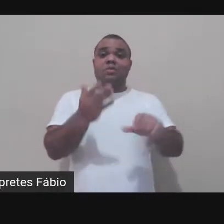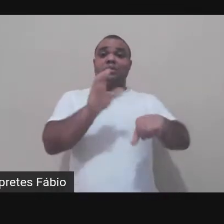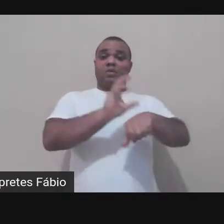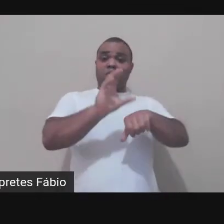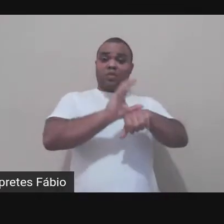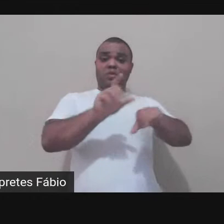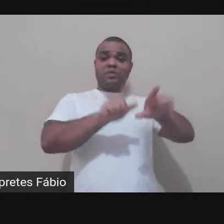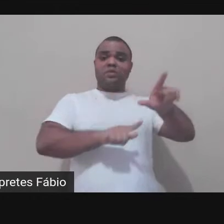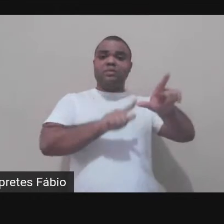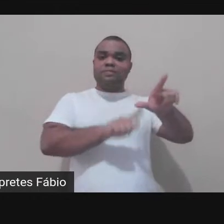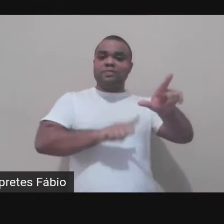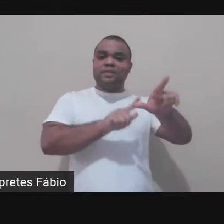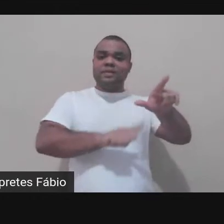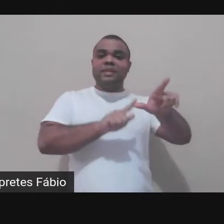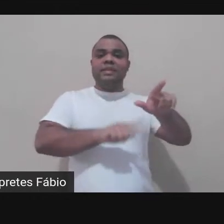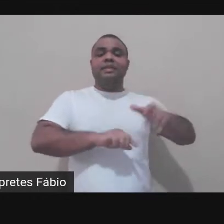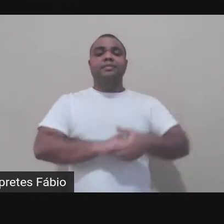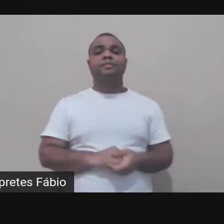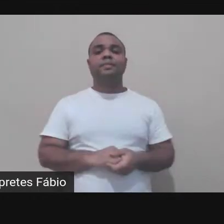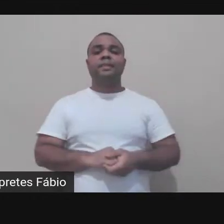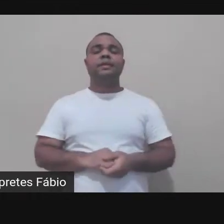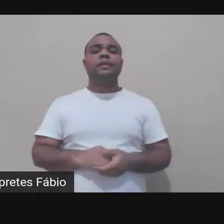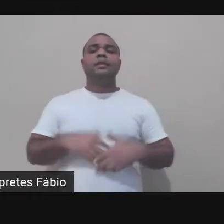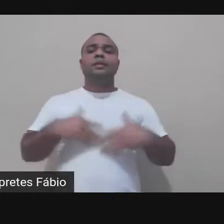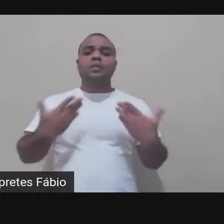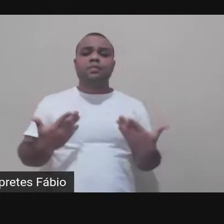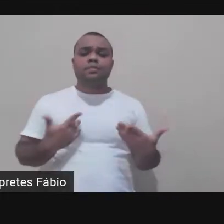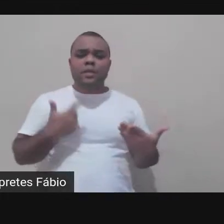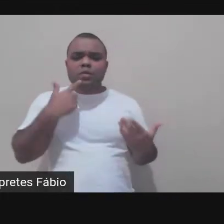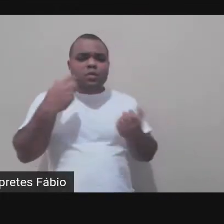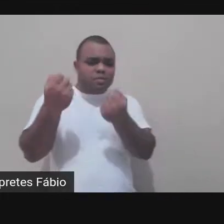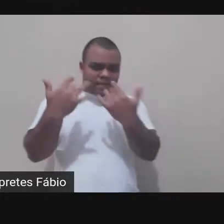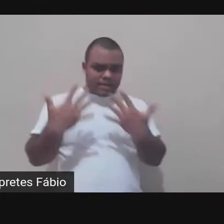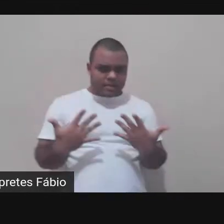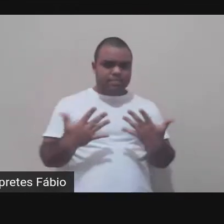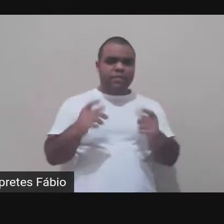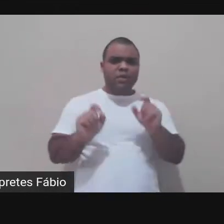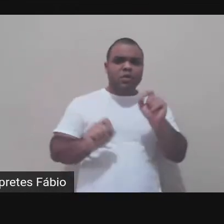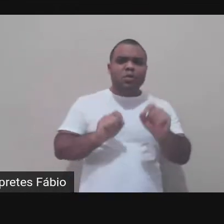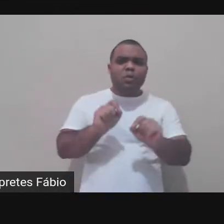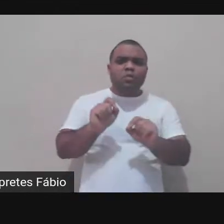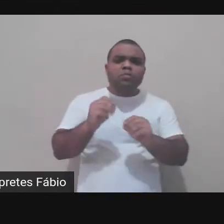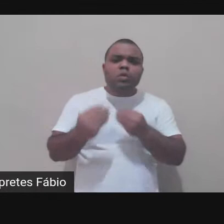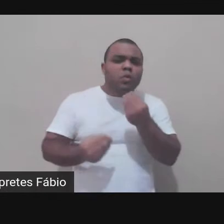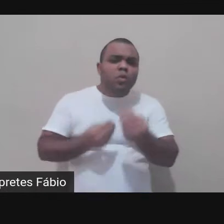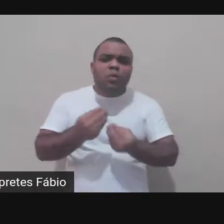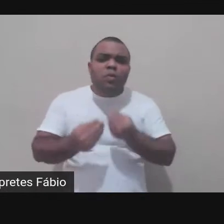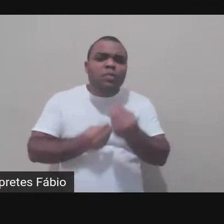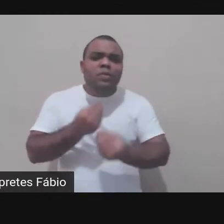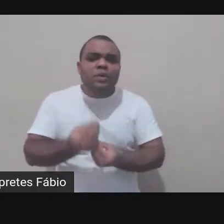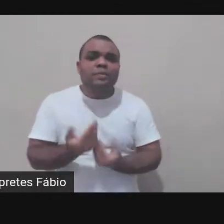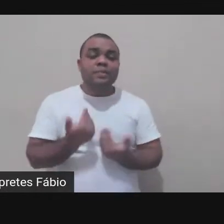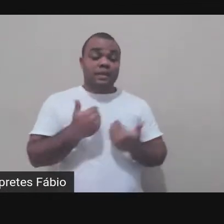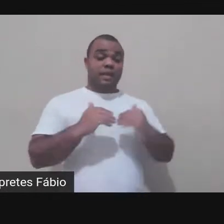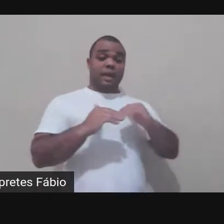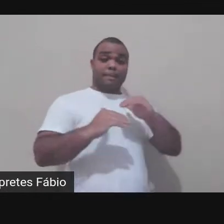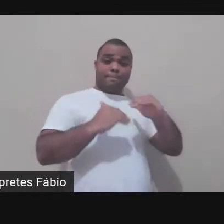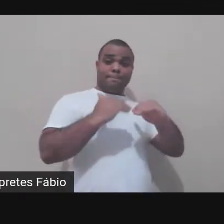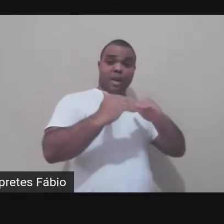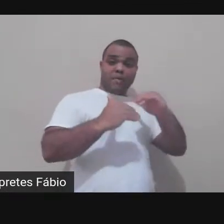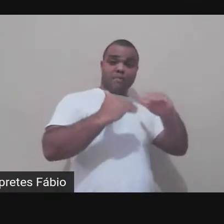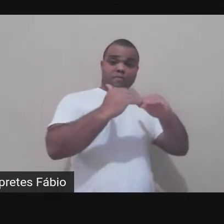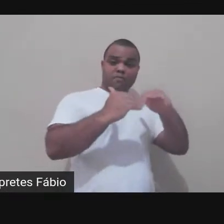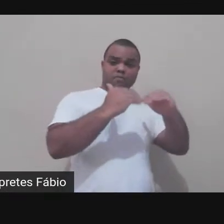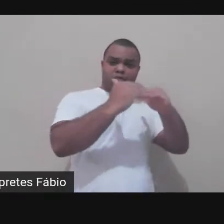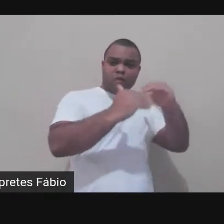caloura é sobre como a formação em letras ela é composta por muitos trajetos e possivelmente existe algum lugar nesse curso onde você pode